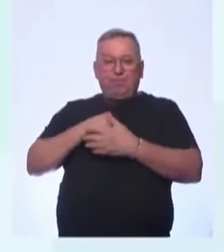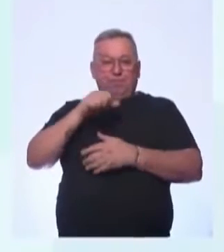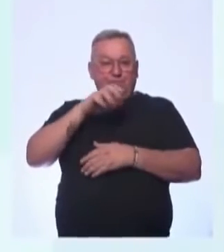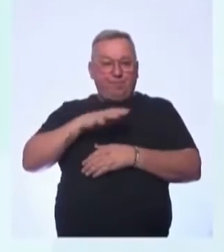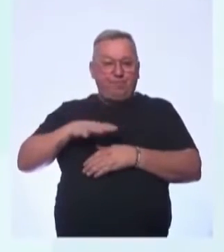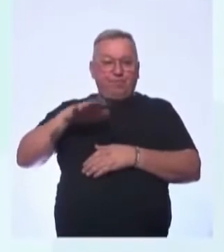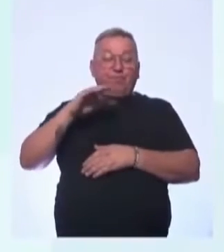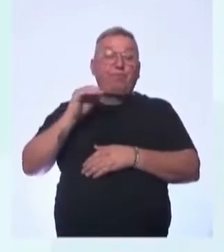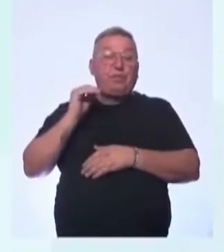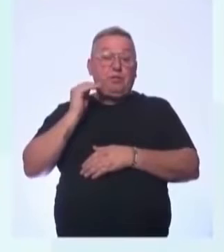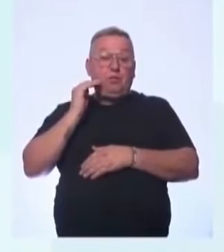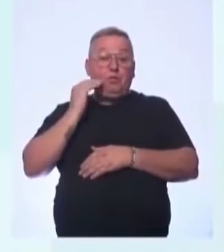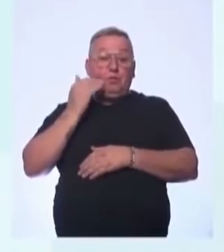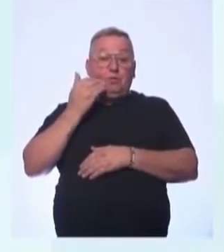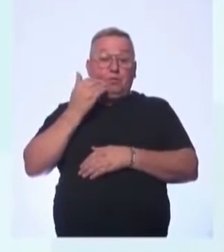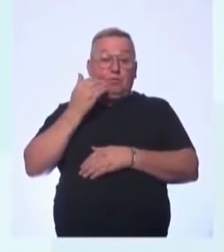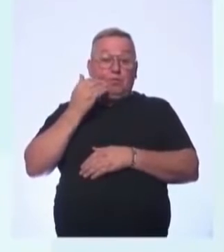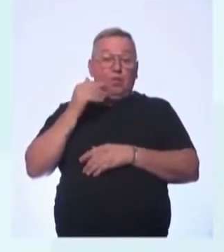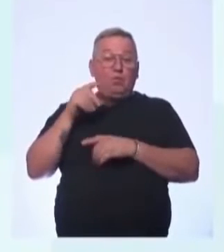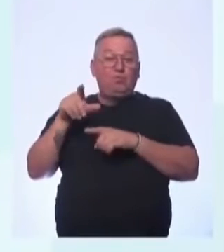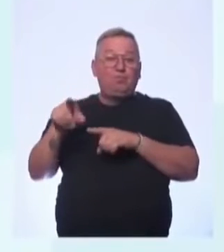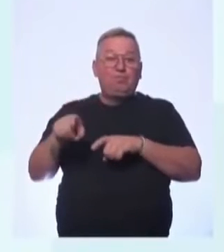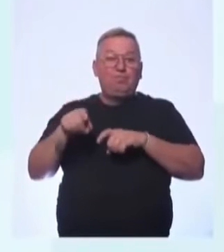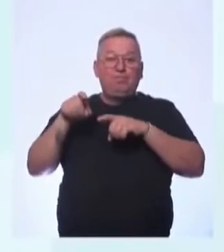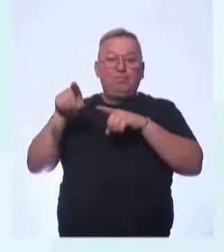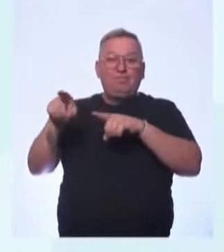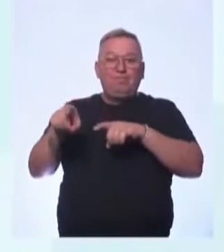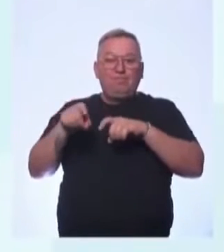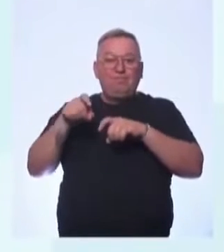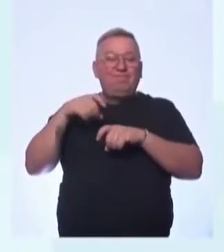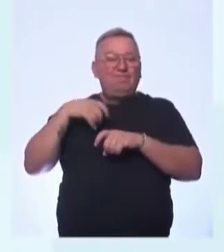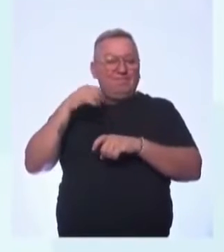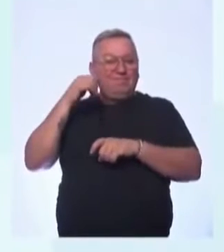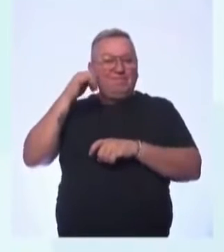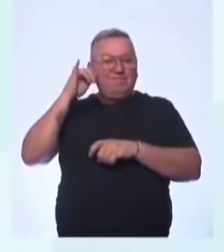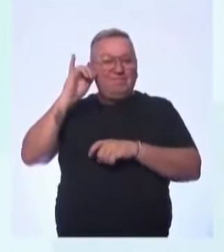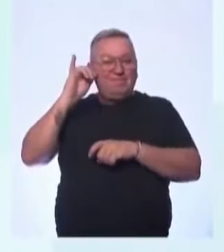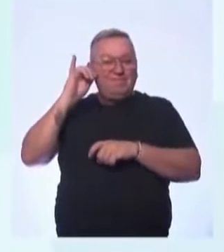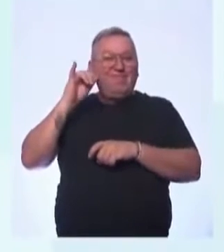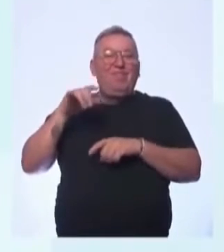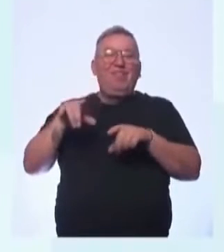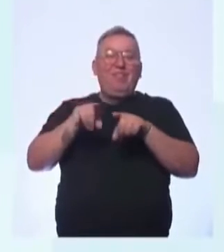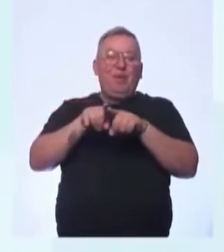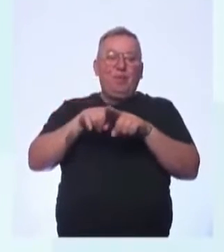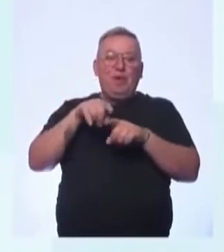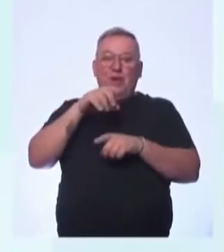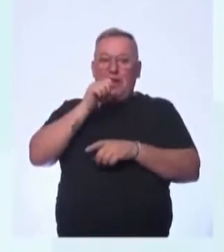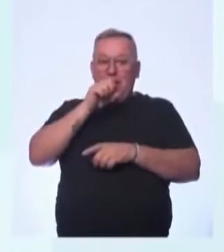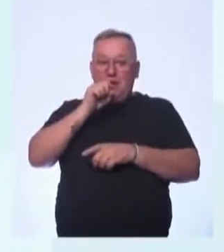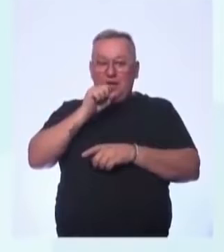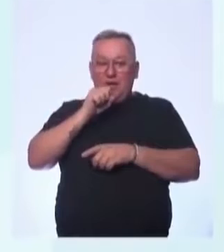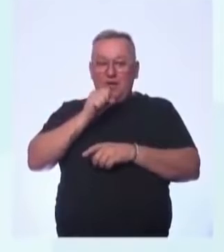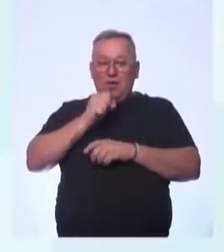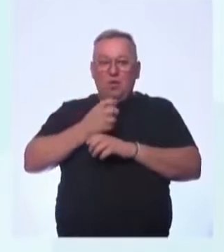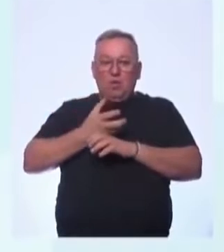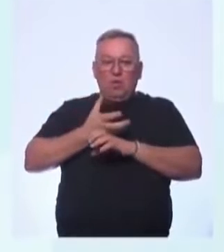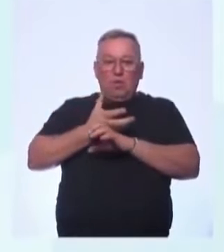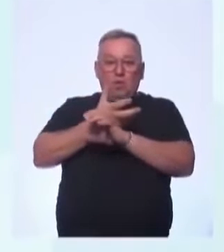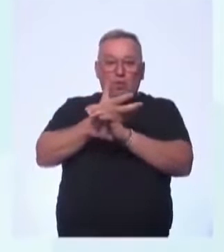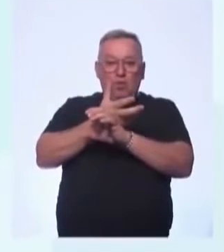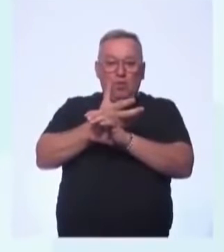aí em rosa, os caipiras e os sitiantes. O que está aí em laranja, o sertanejo